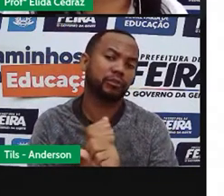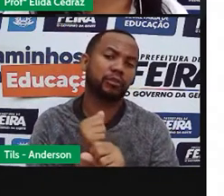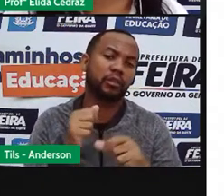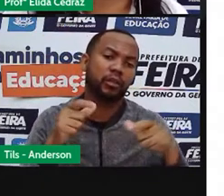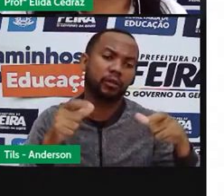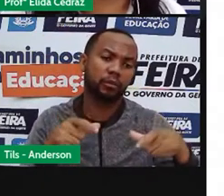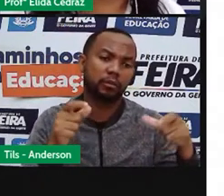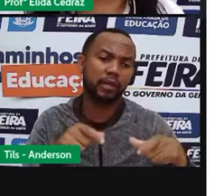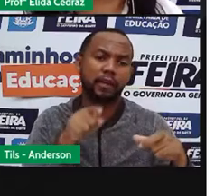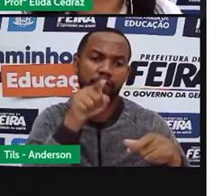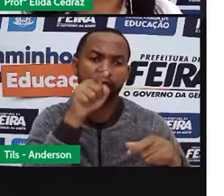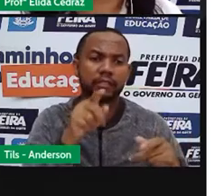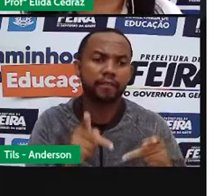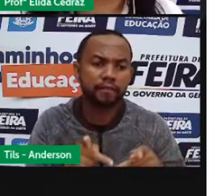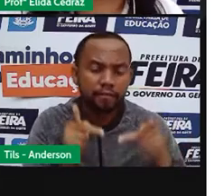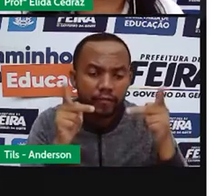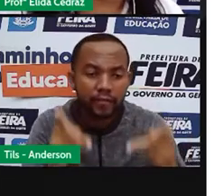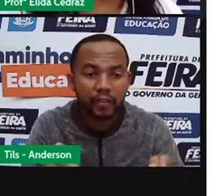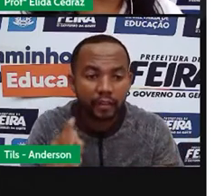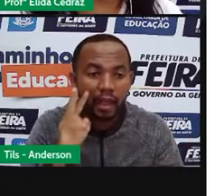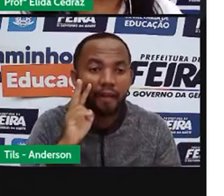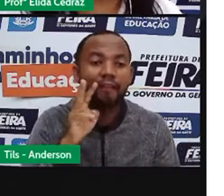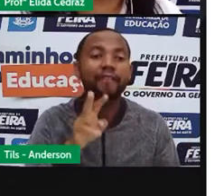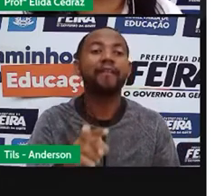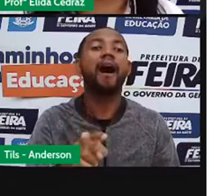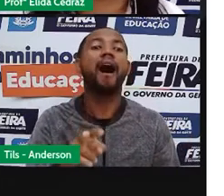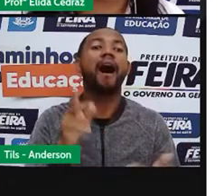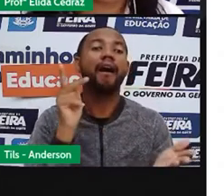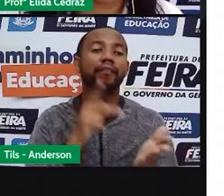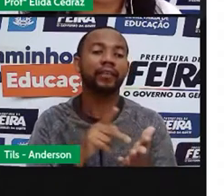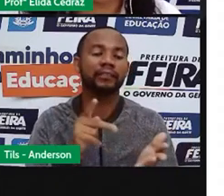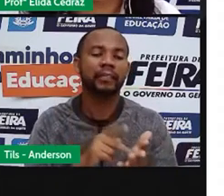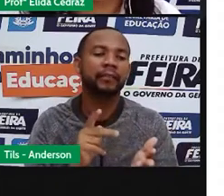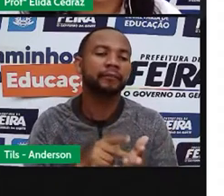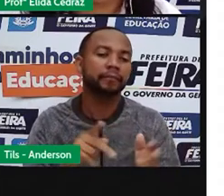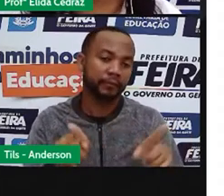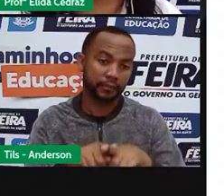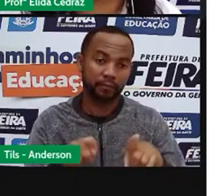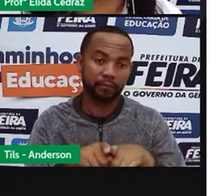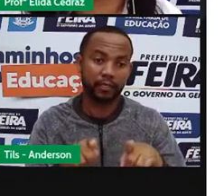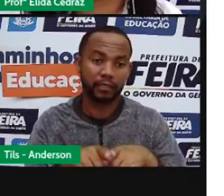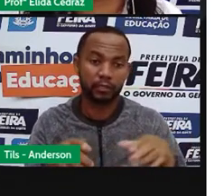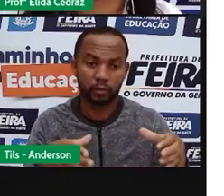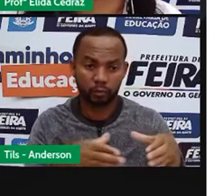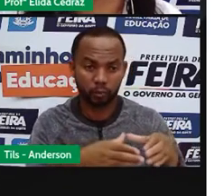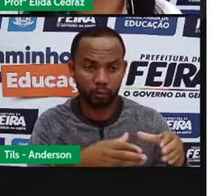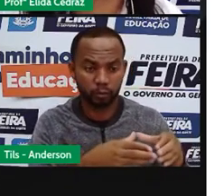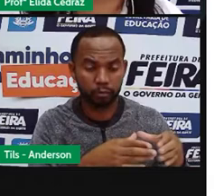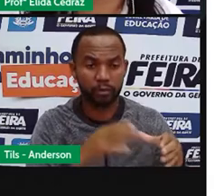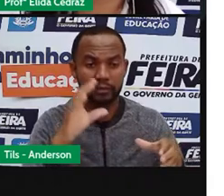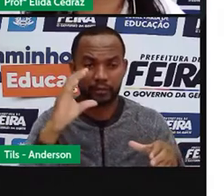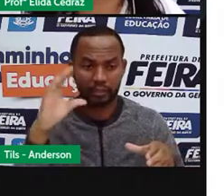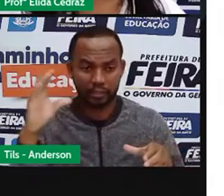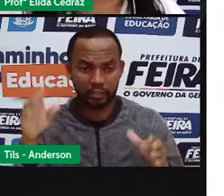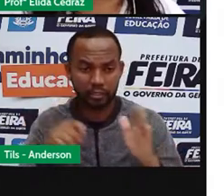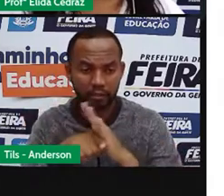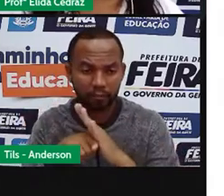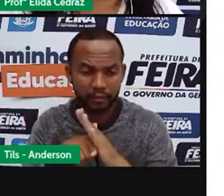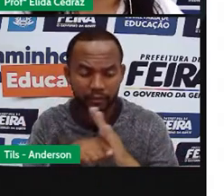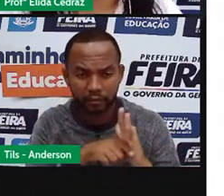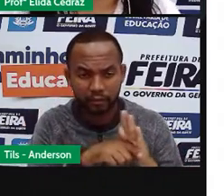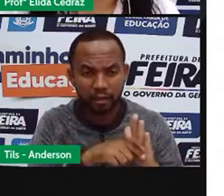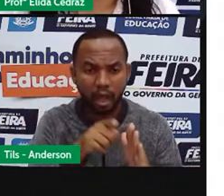E ele é muito antigo. Quando os pesquisadores, os arqueólogos encontraram, ele já estava dessa